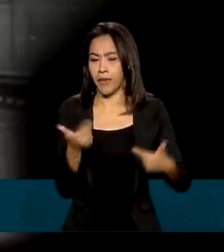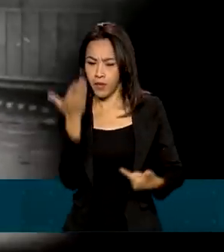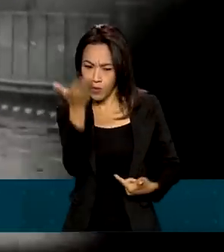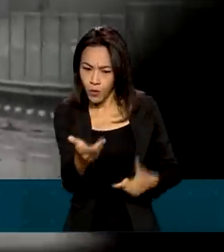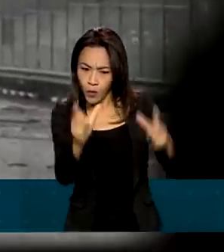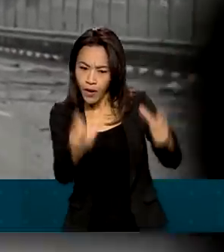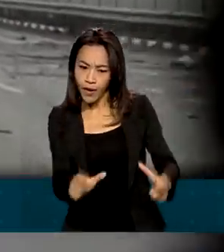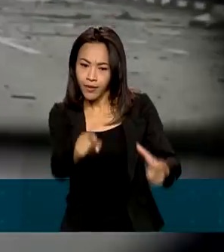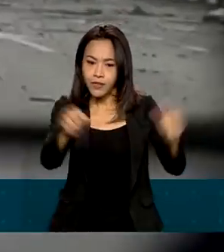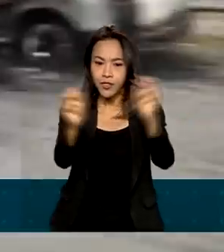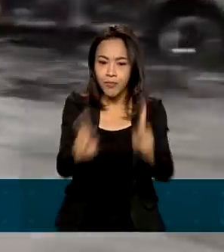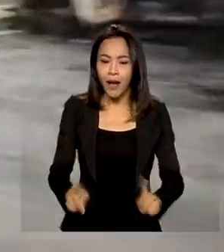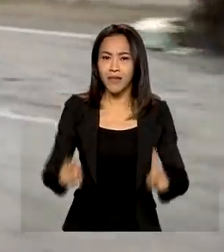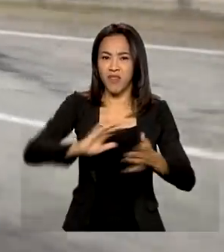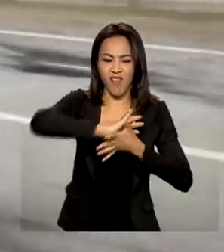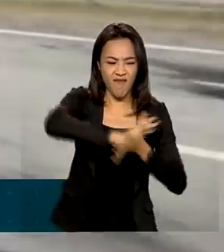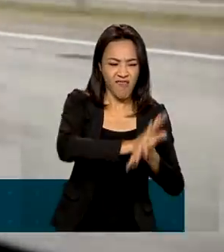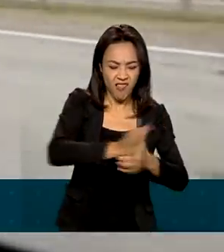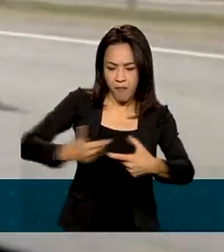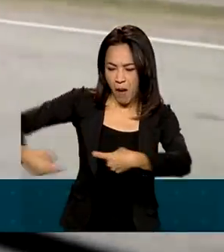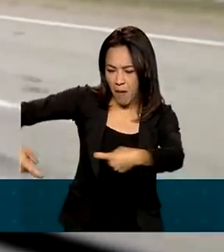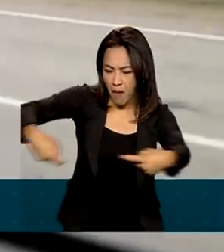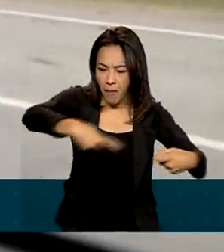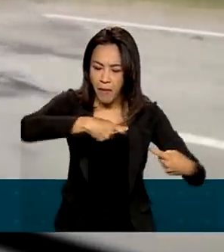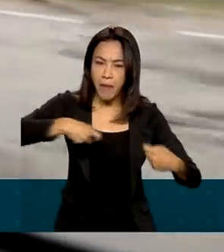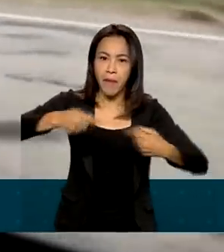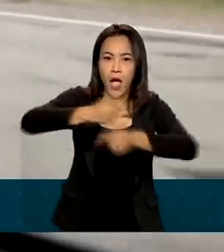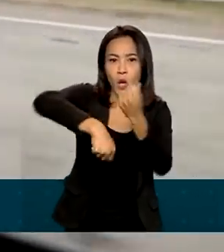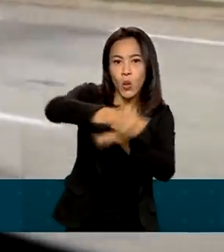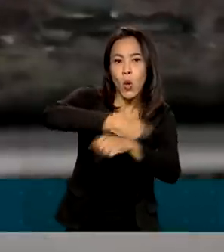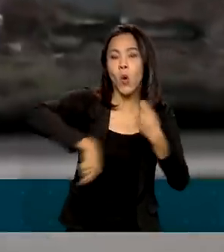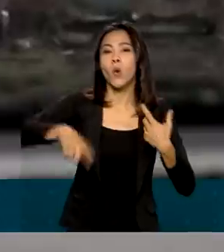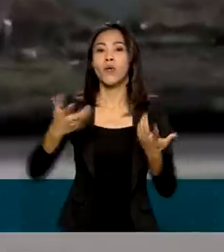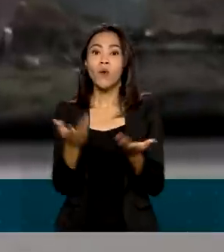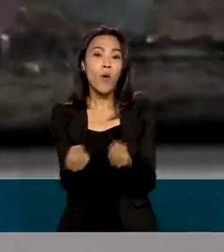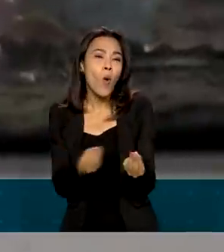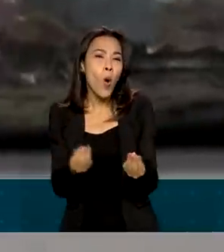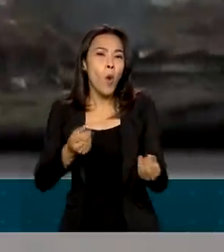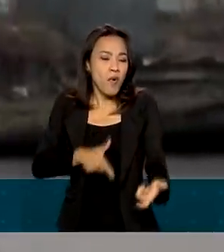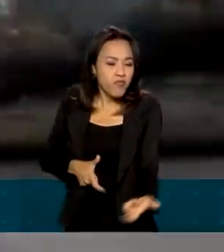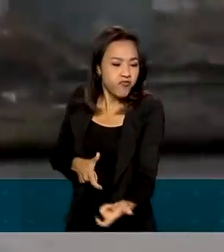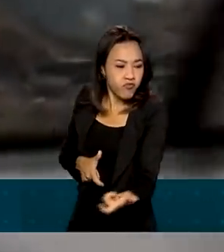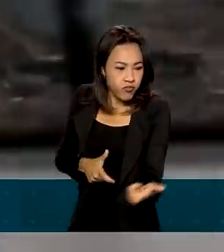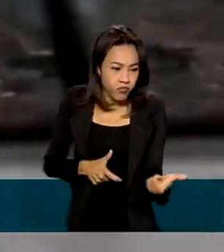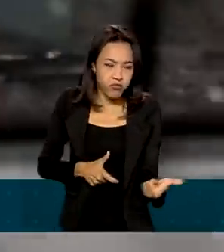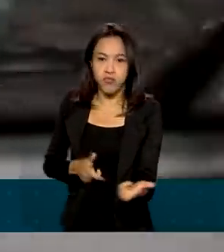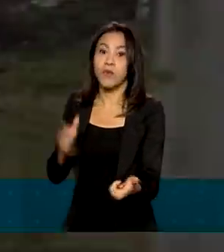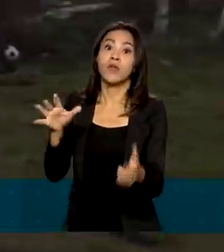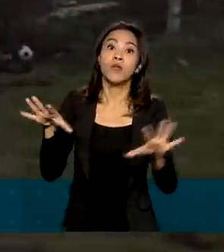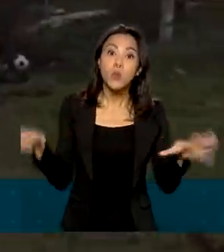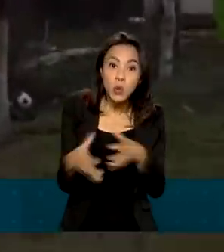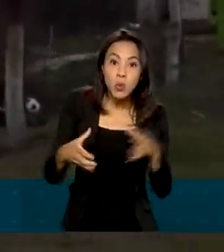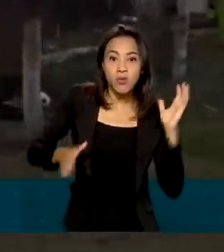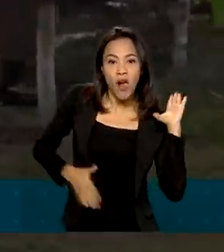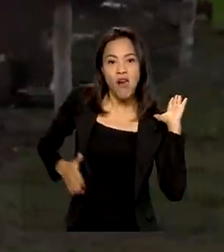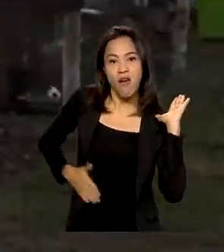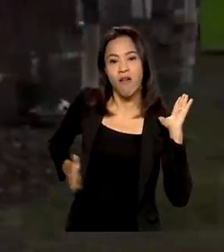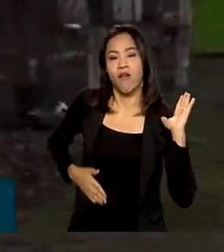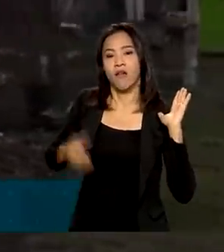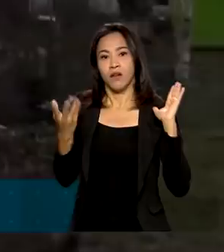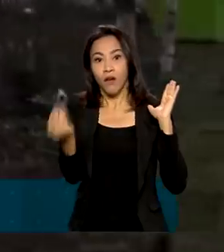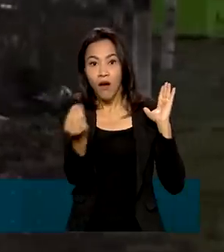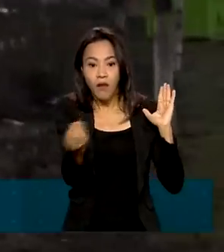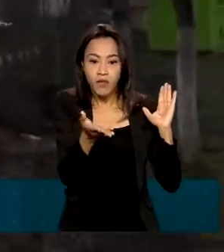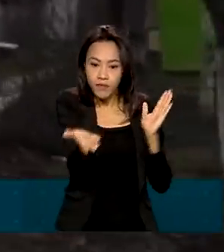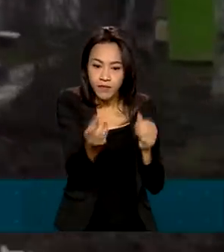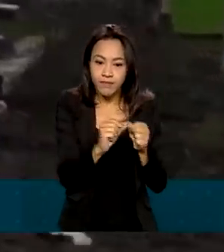num país arrasado por crises econômico-financeiras, com terrorismo, milícias, grupos rebeldes e corredores